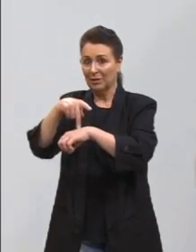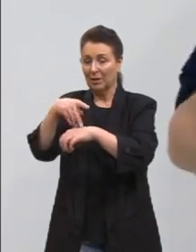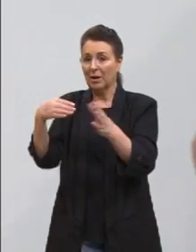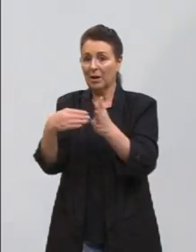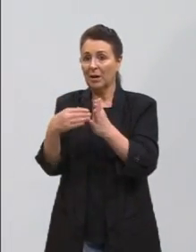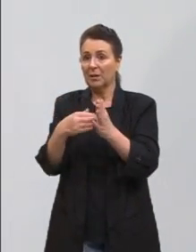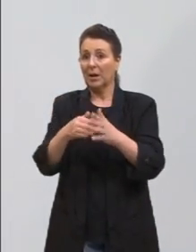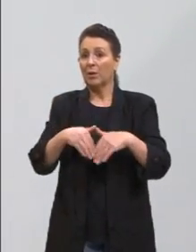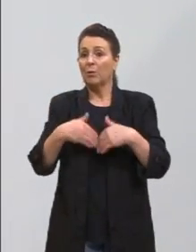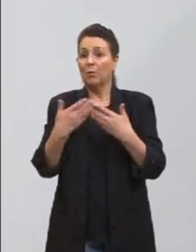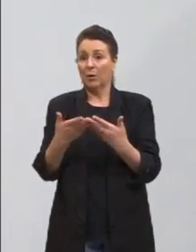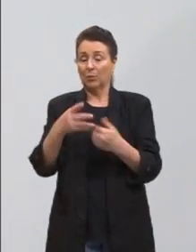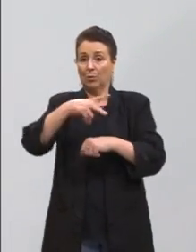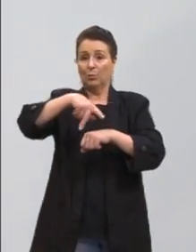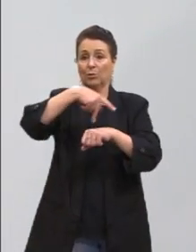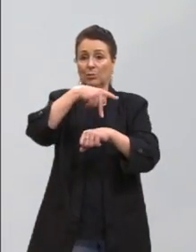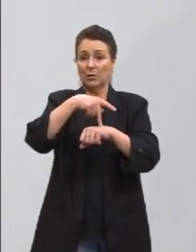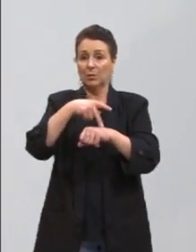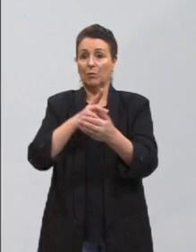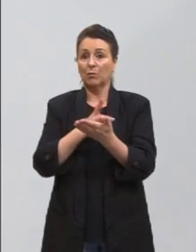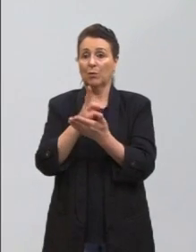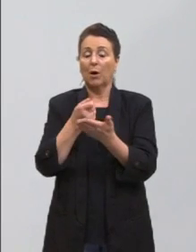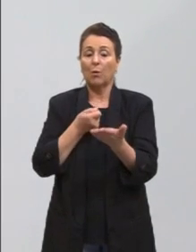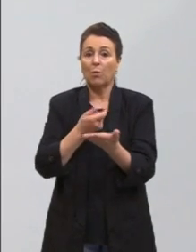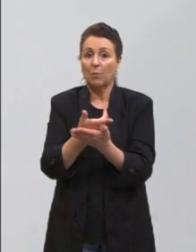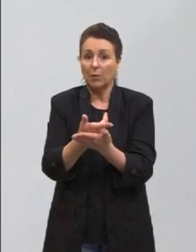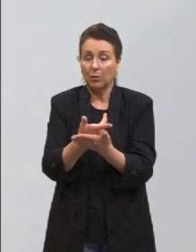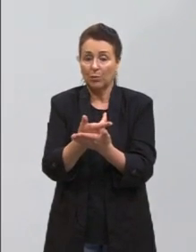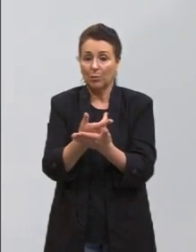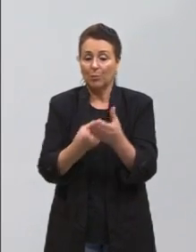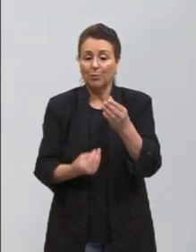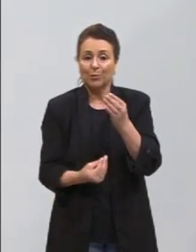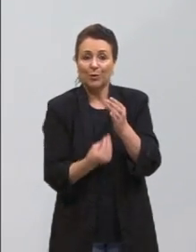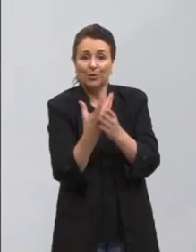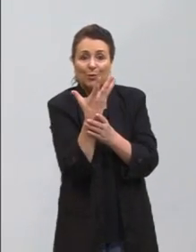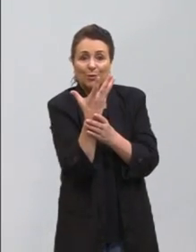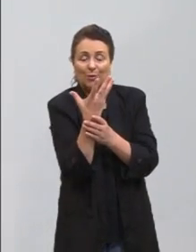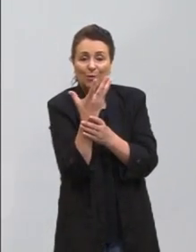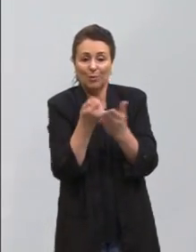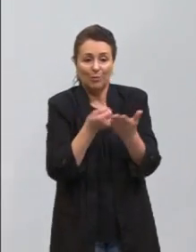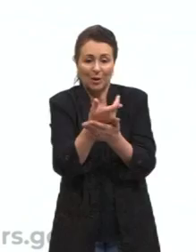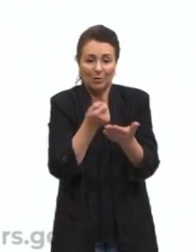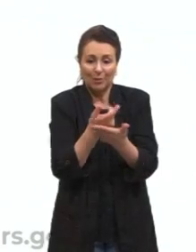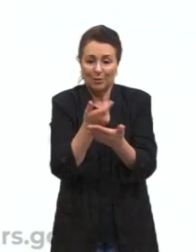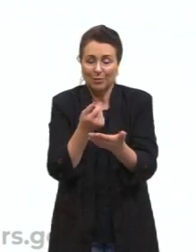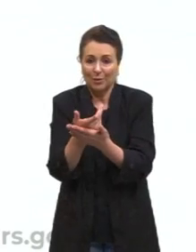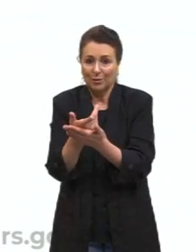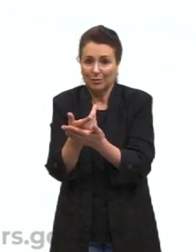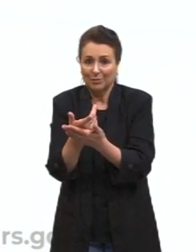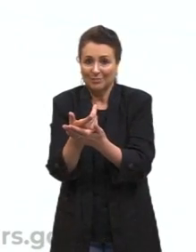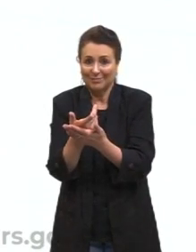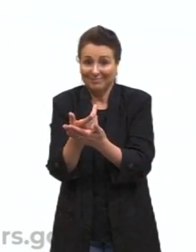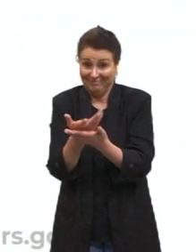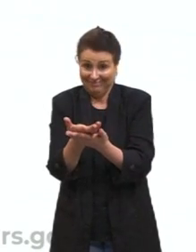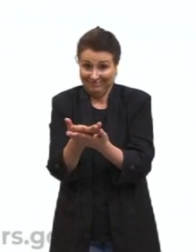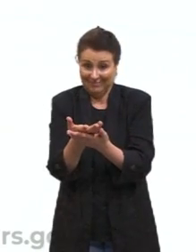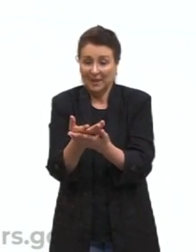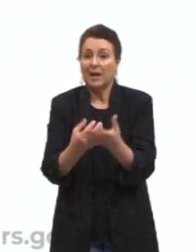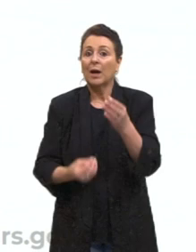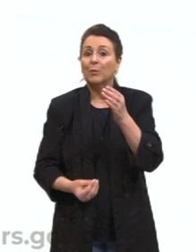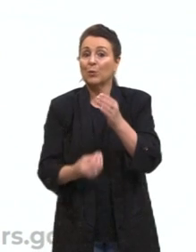os países continuarão comprando produtos transgênicos com tanta emissão de venenos? Porque a produção